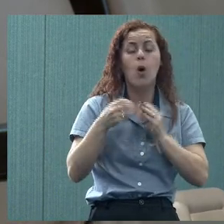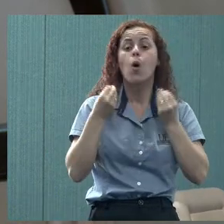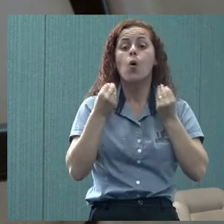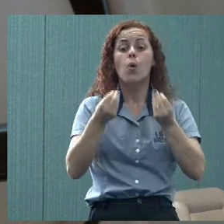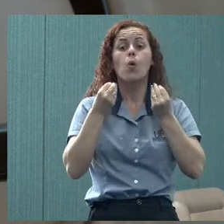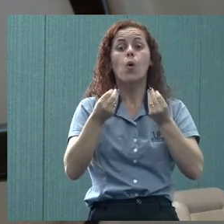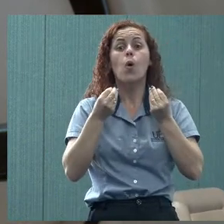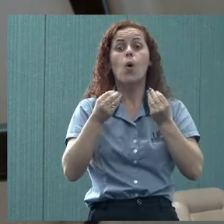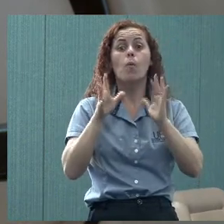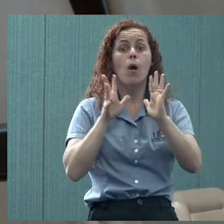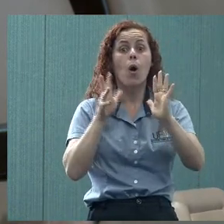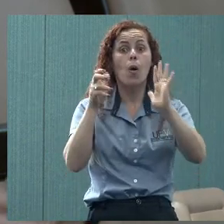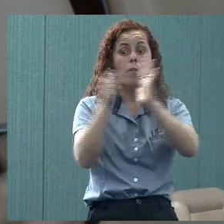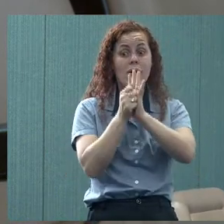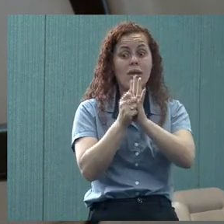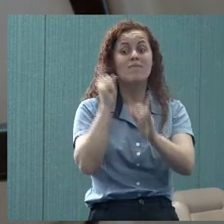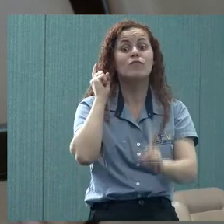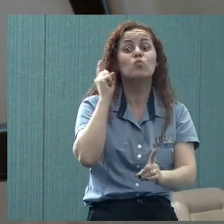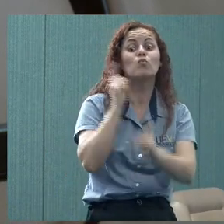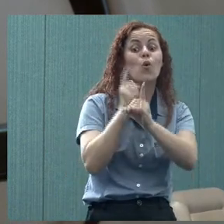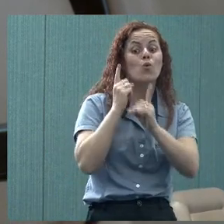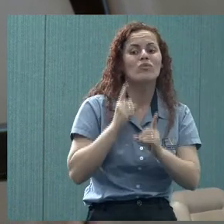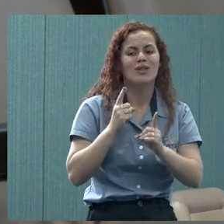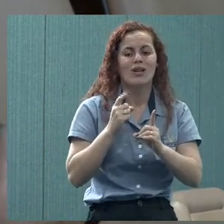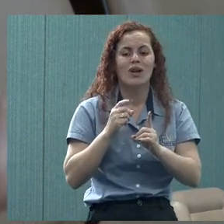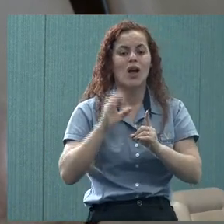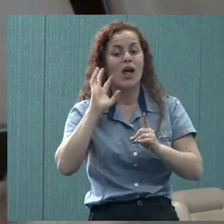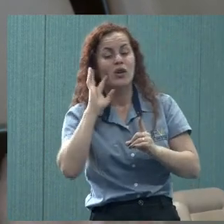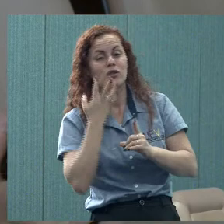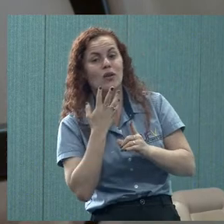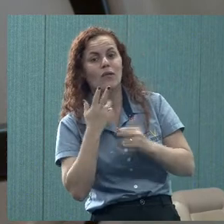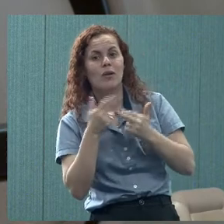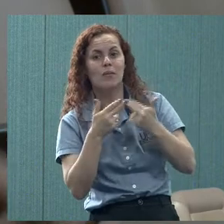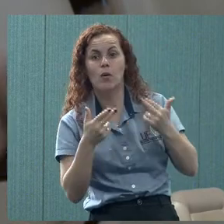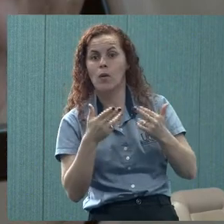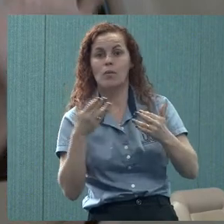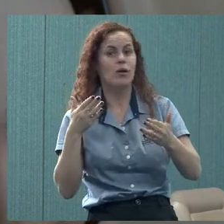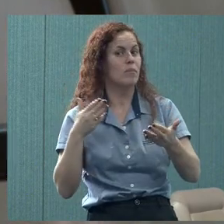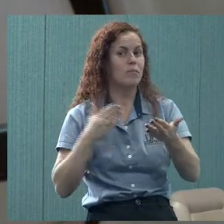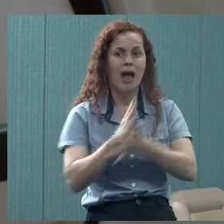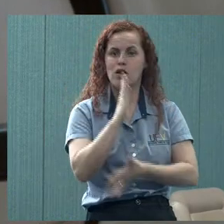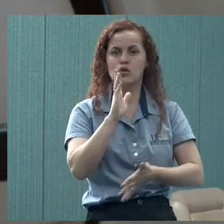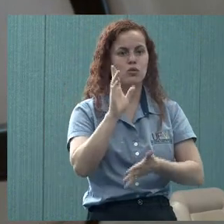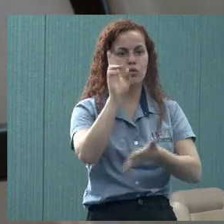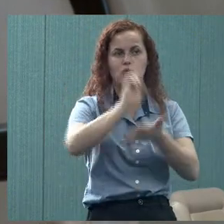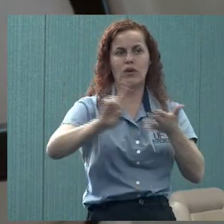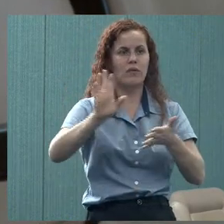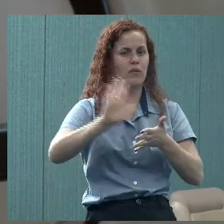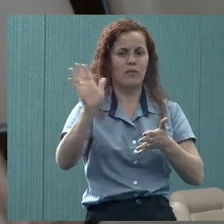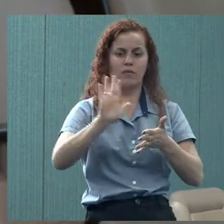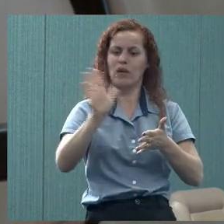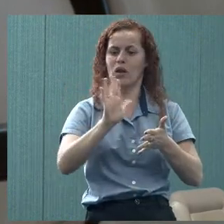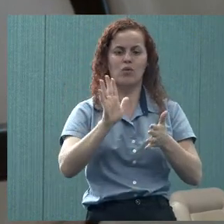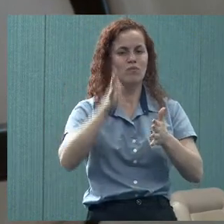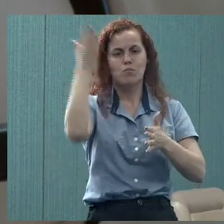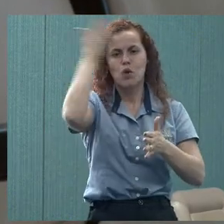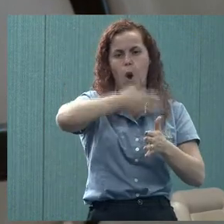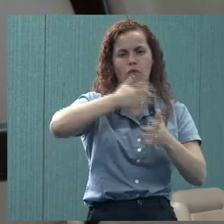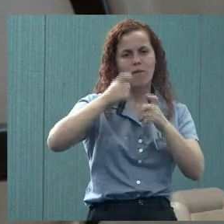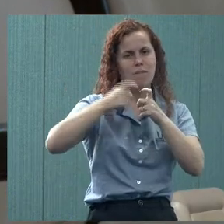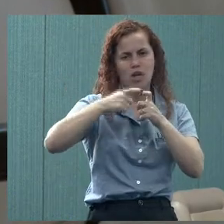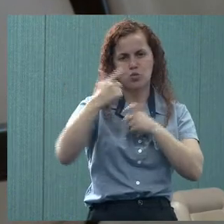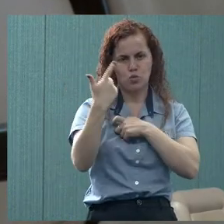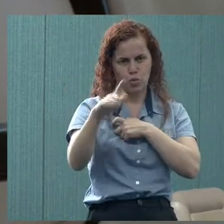UPI? A UPI faz diagnóstico? Ou como resolver a questão desse aluno que não entrou na UFV com um diagnóstico? E do